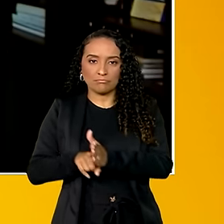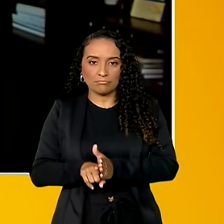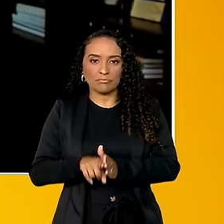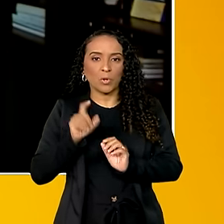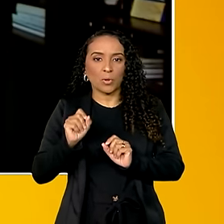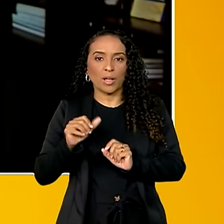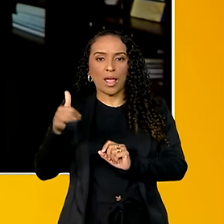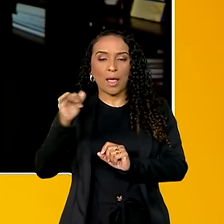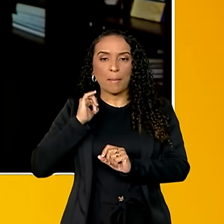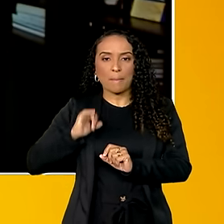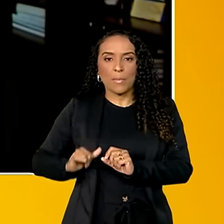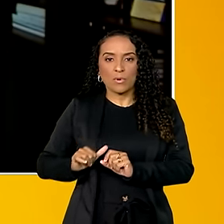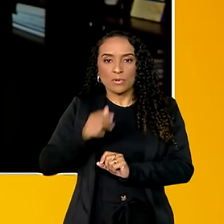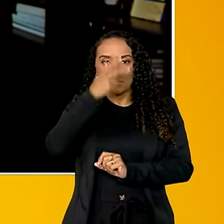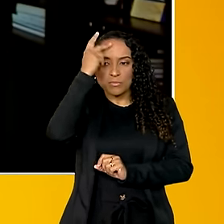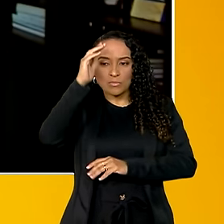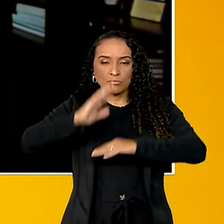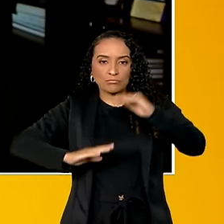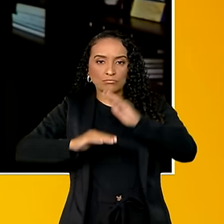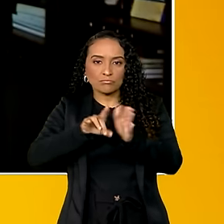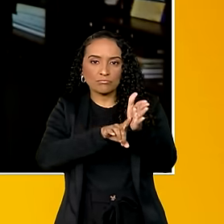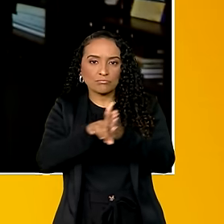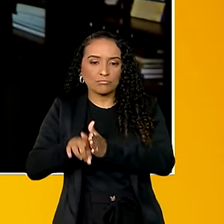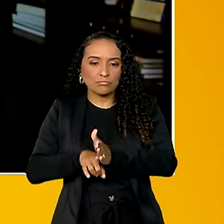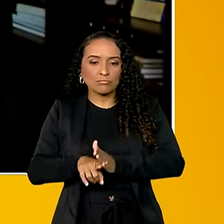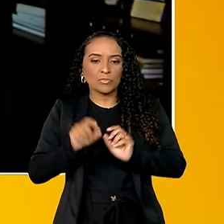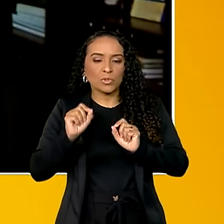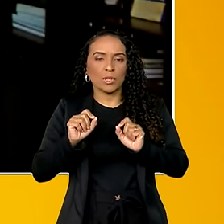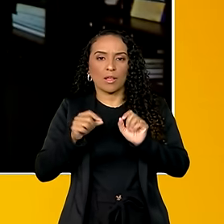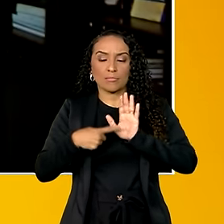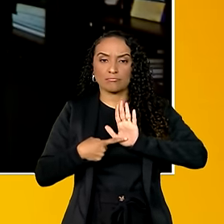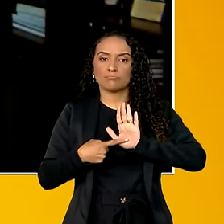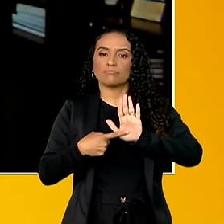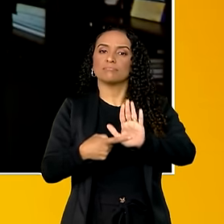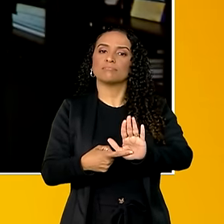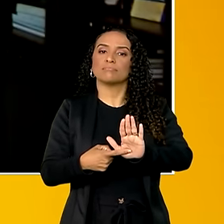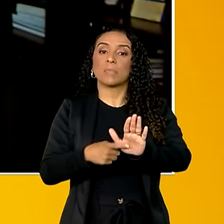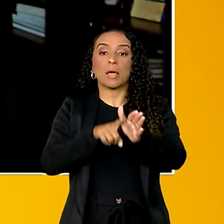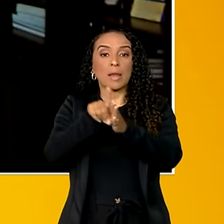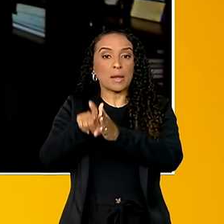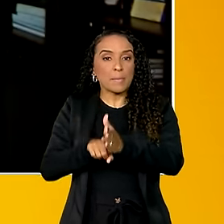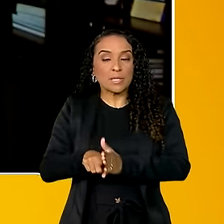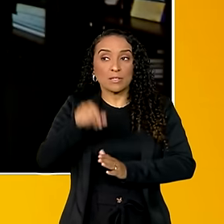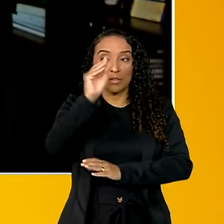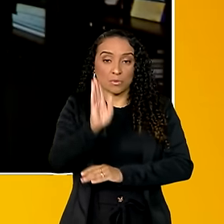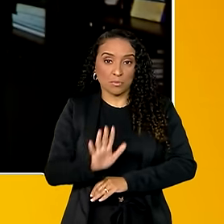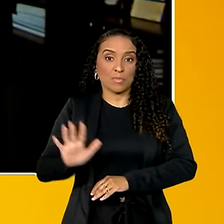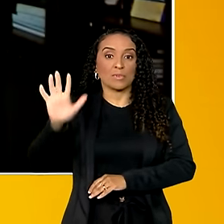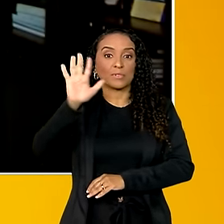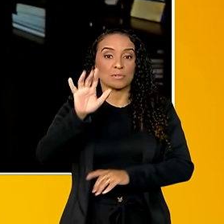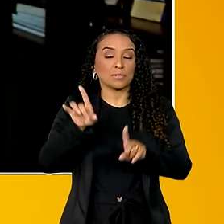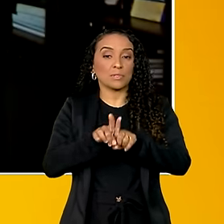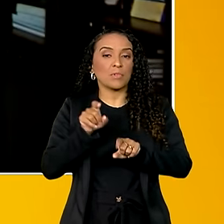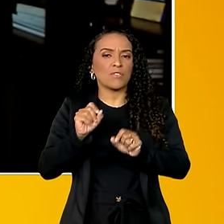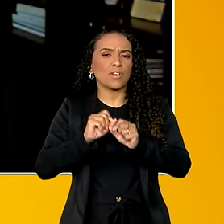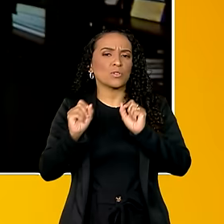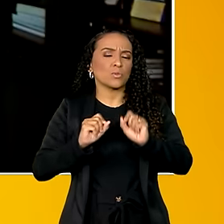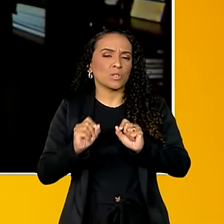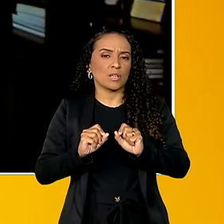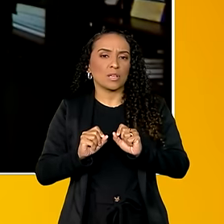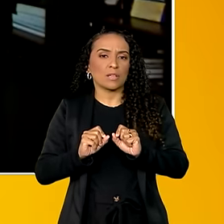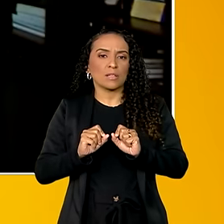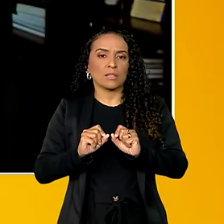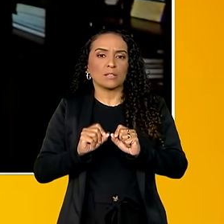são bolsas para pesquisadores que se destacaram, se destacam na pesquisa no país. E eles fazem, então,